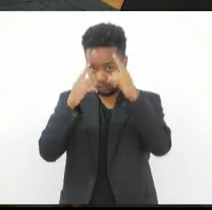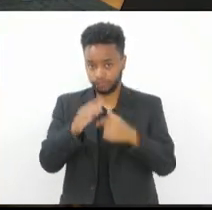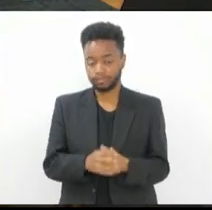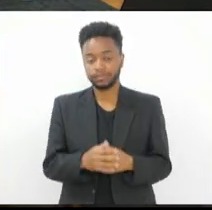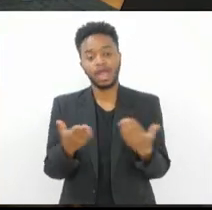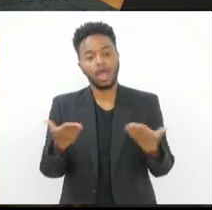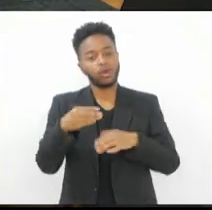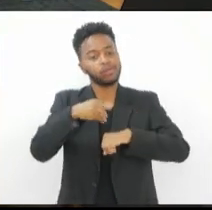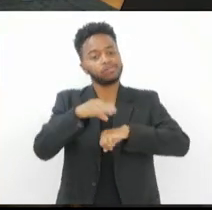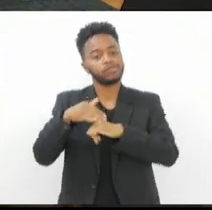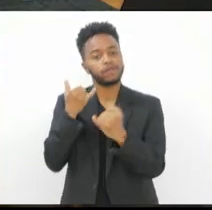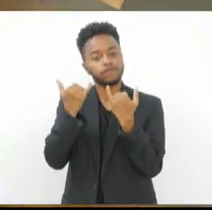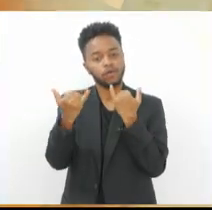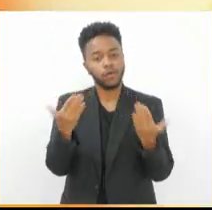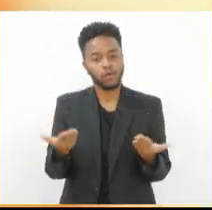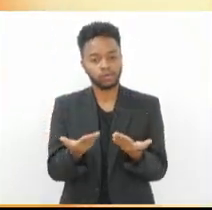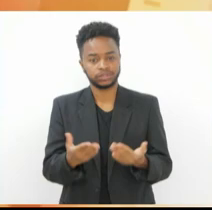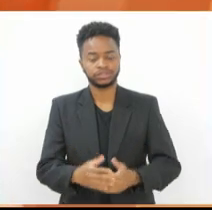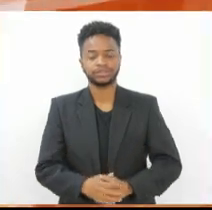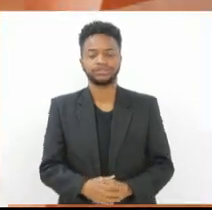ao nosso giro de notícias de hoje.